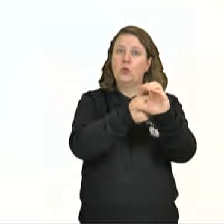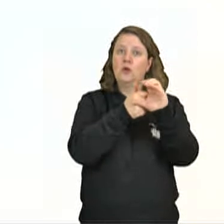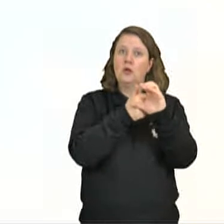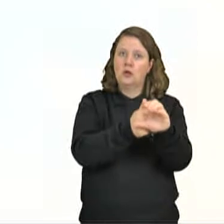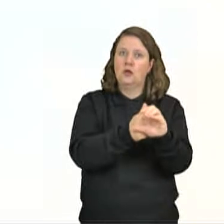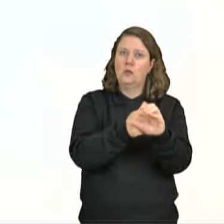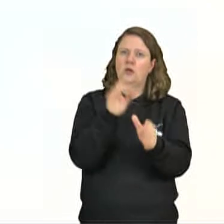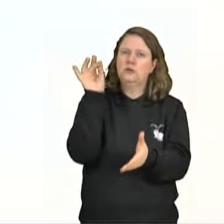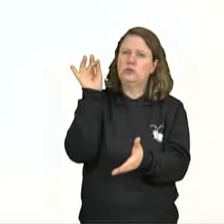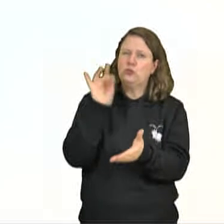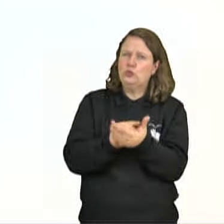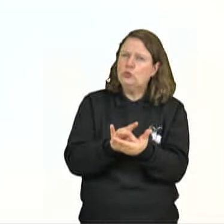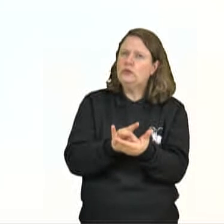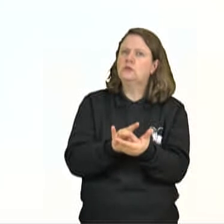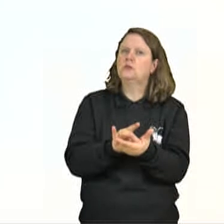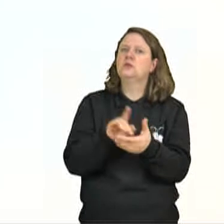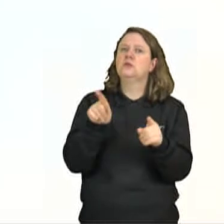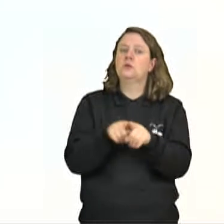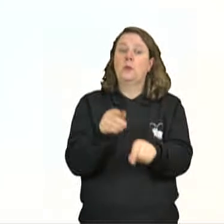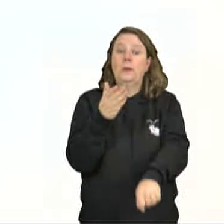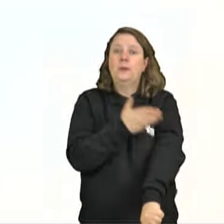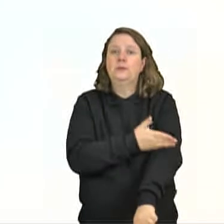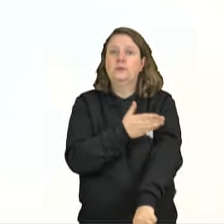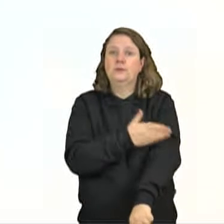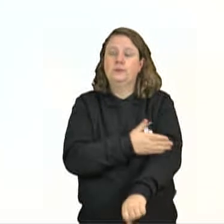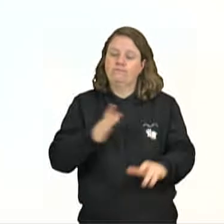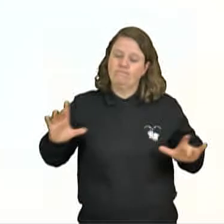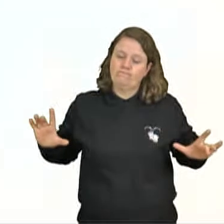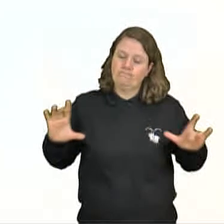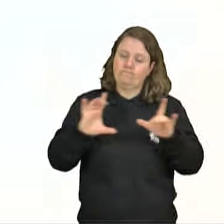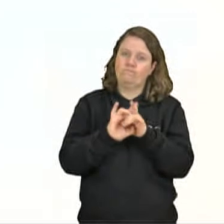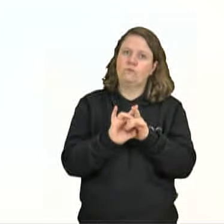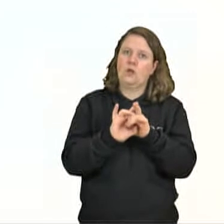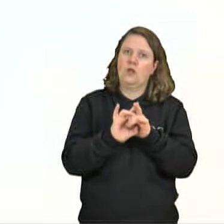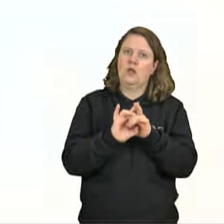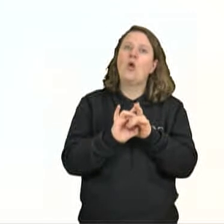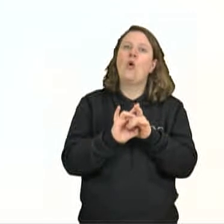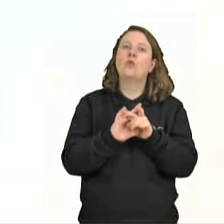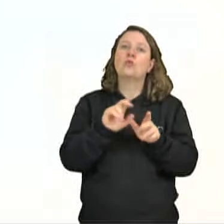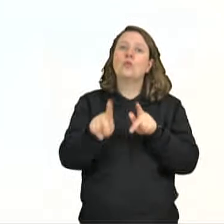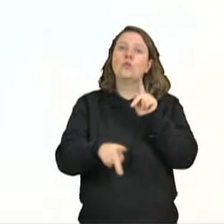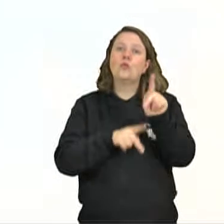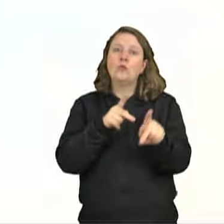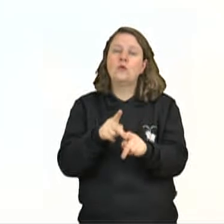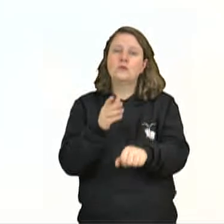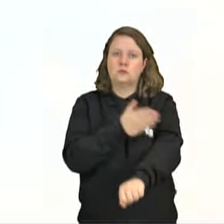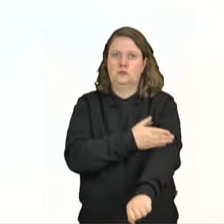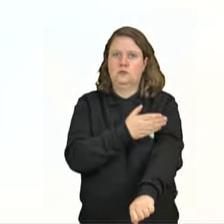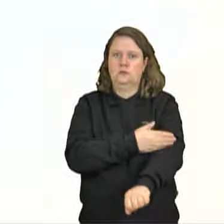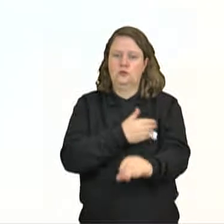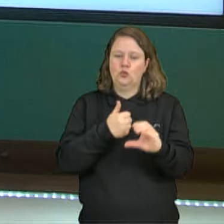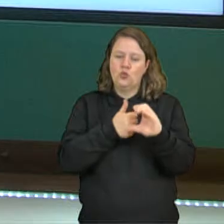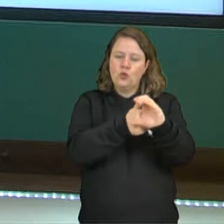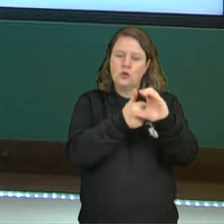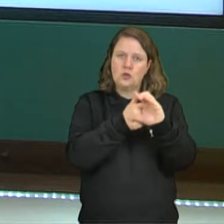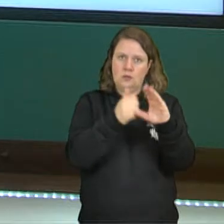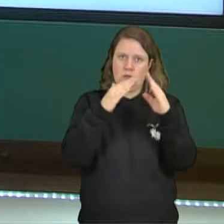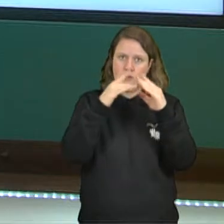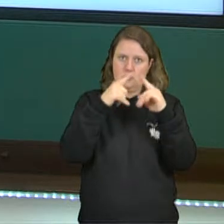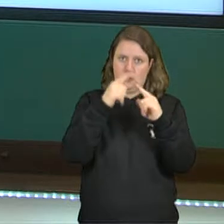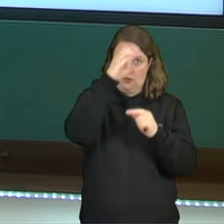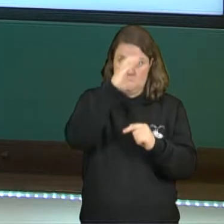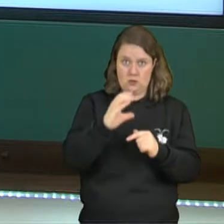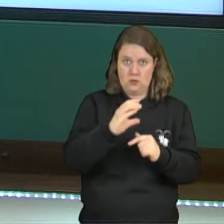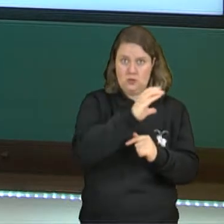do Ocidente Medieval, pois foi a unidade da civilização medieval. Então, o cristianismo católico, ele era